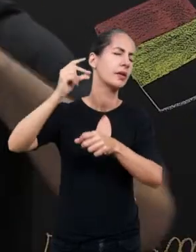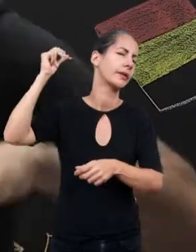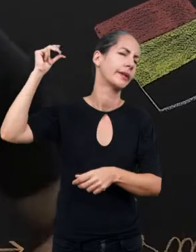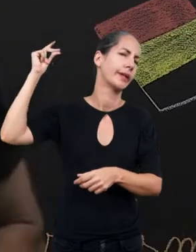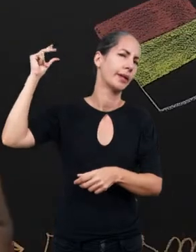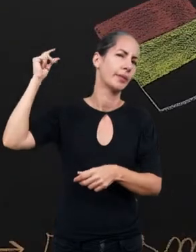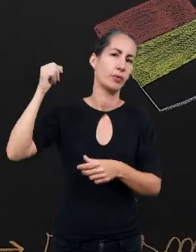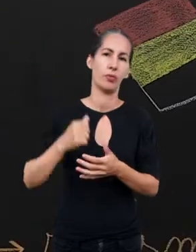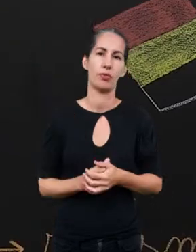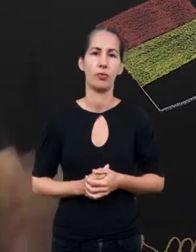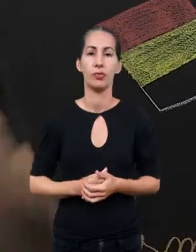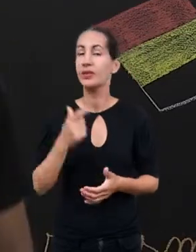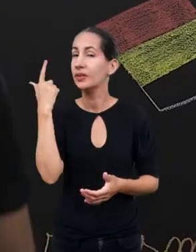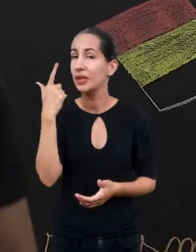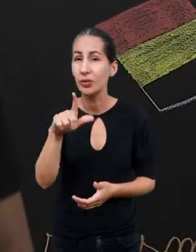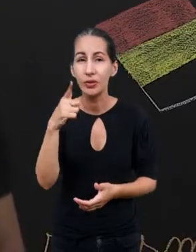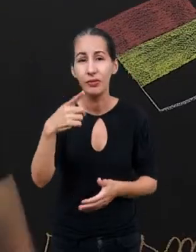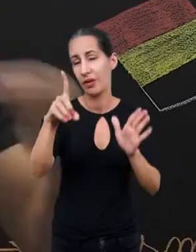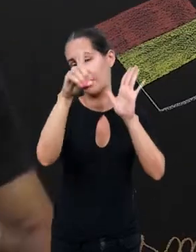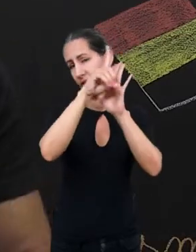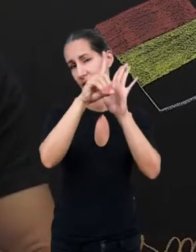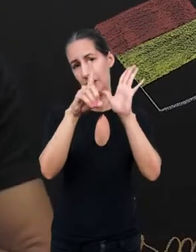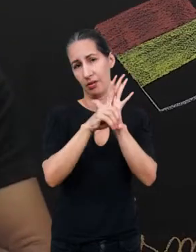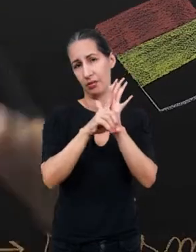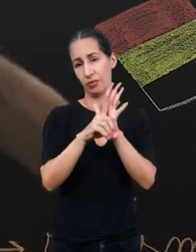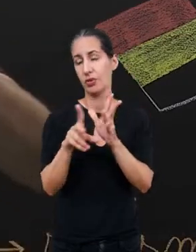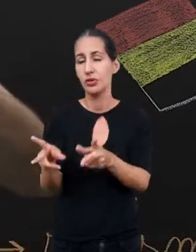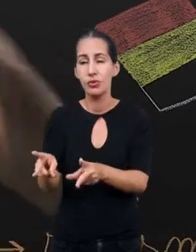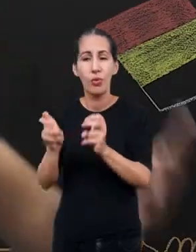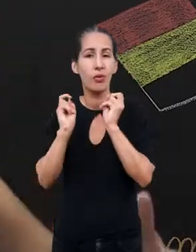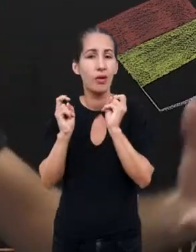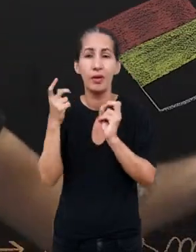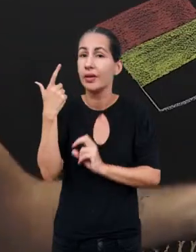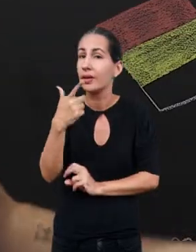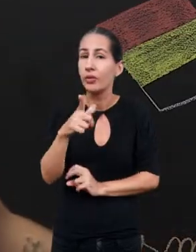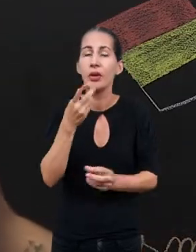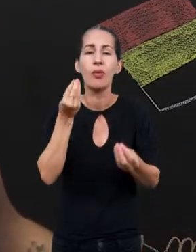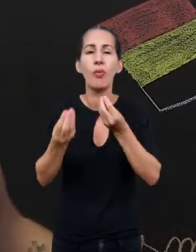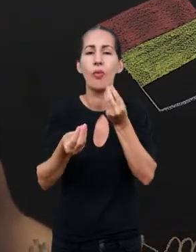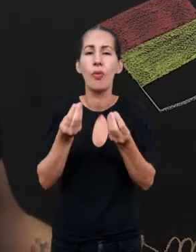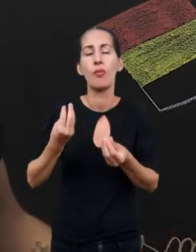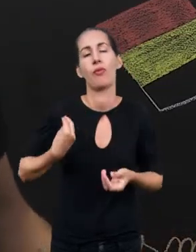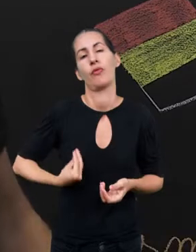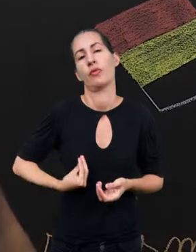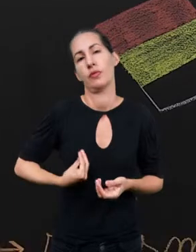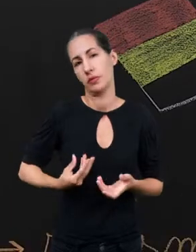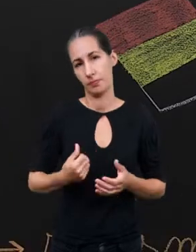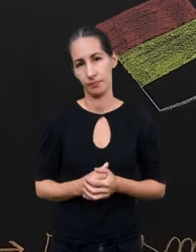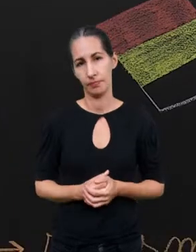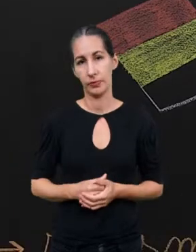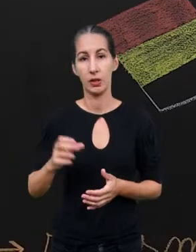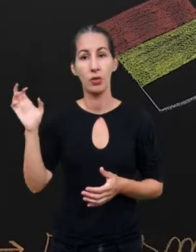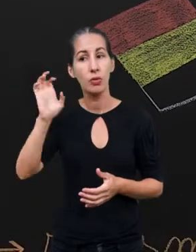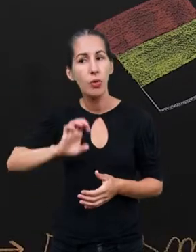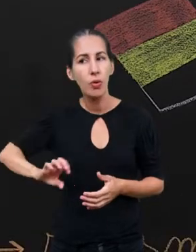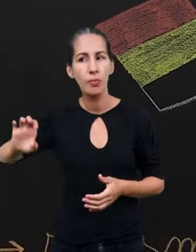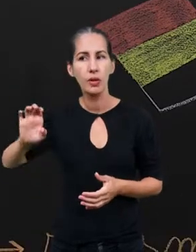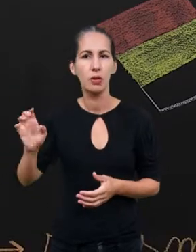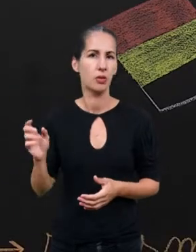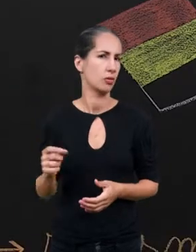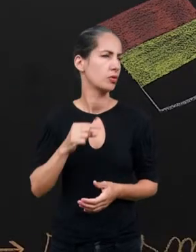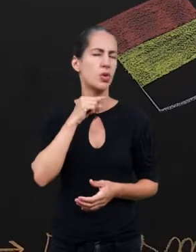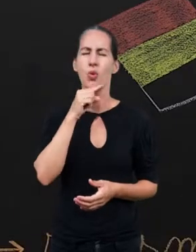milênios, não tivessem direito de escolher a forma de existência. Os europeus não estão